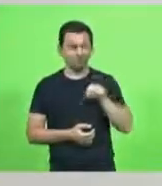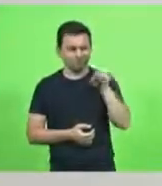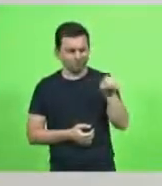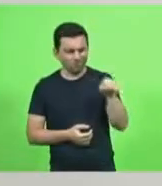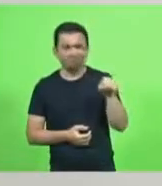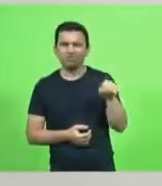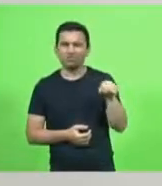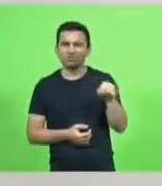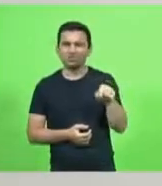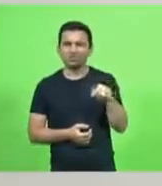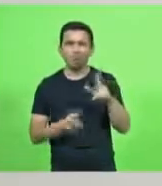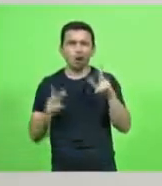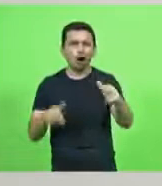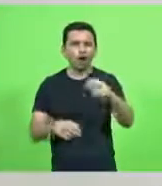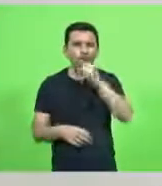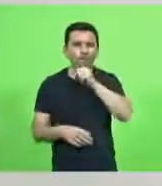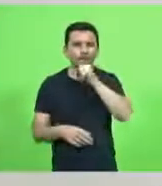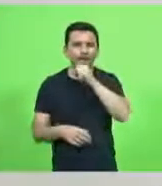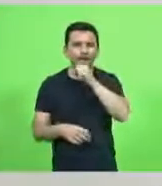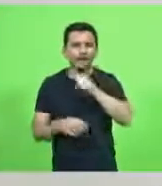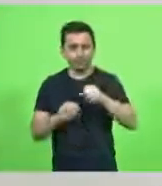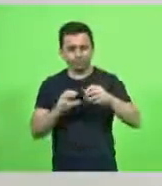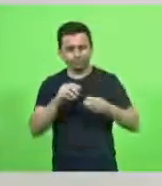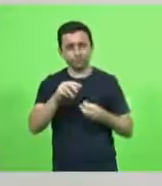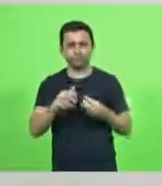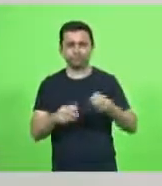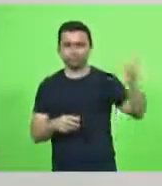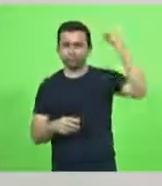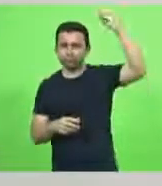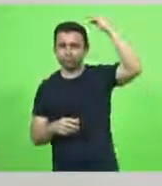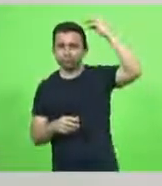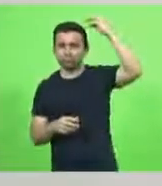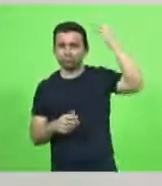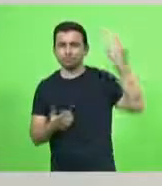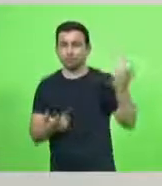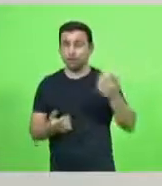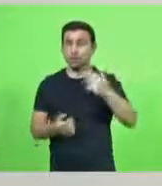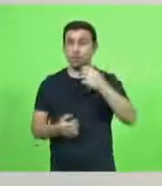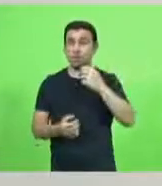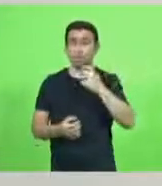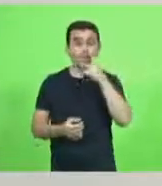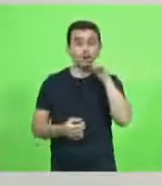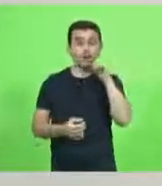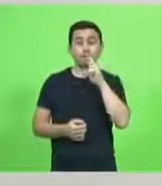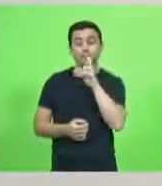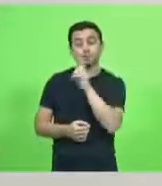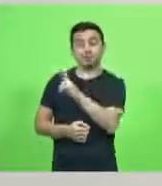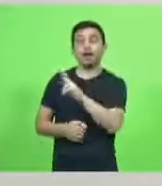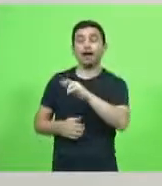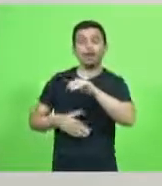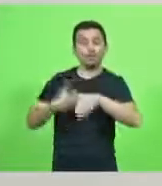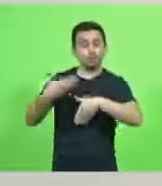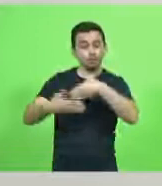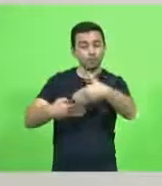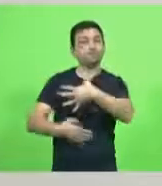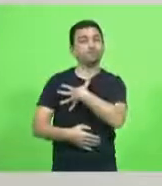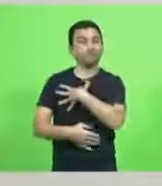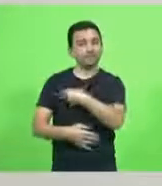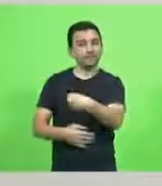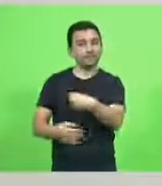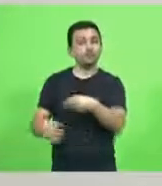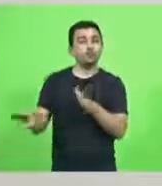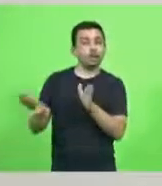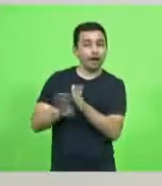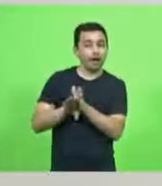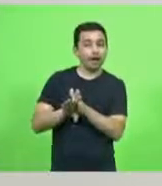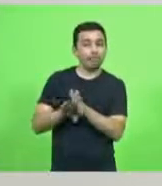mania de velho jogando perfume na cabeça o papai respondeu para ela é que daqui a pouco os meus filhos vão estar aqui vão